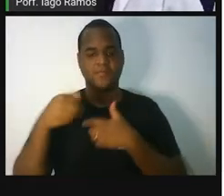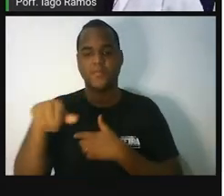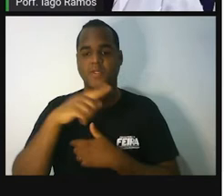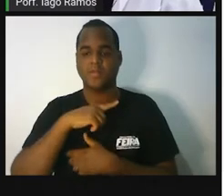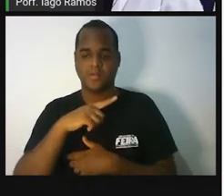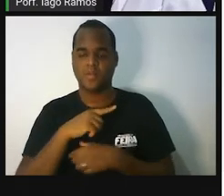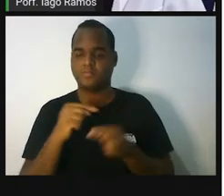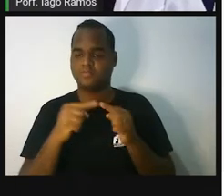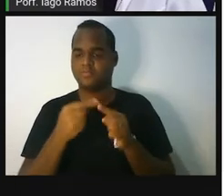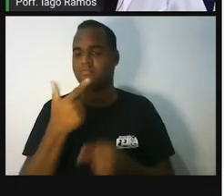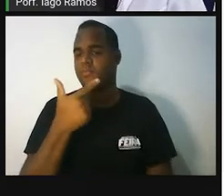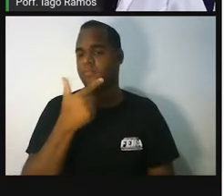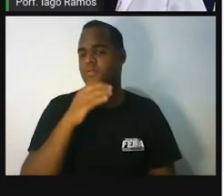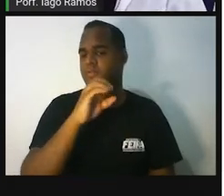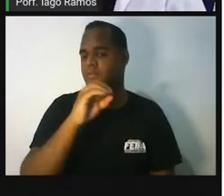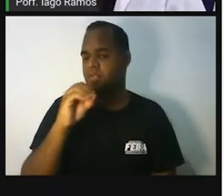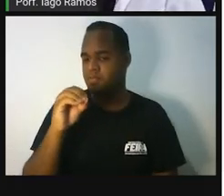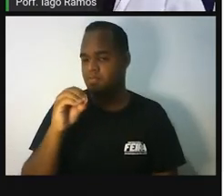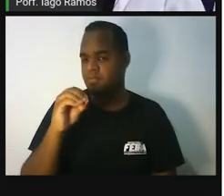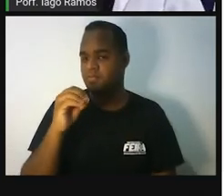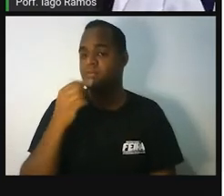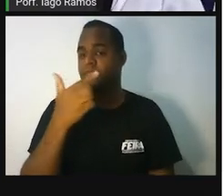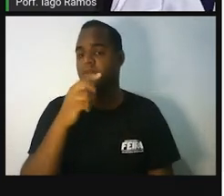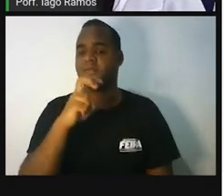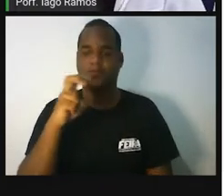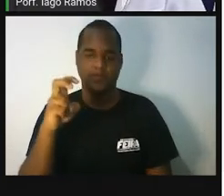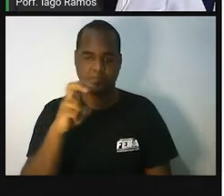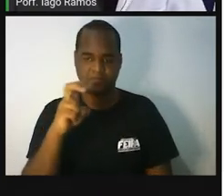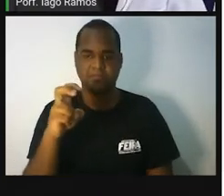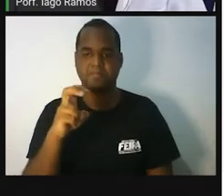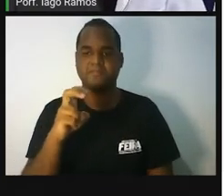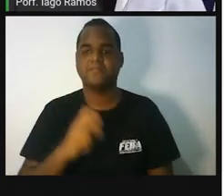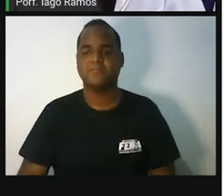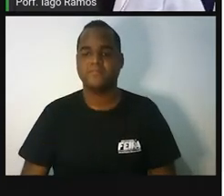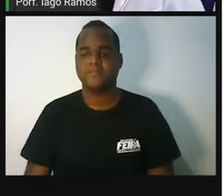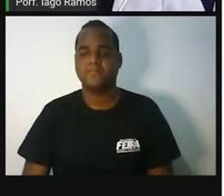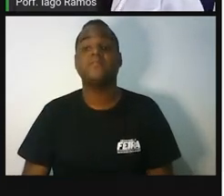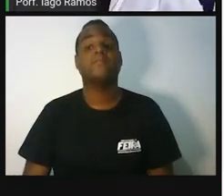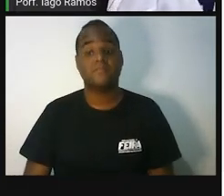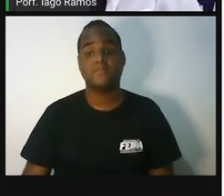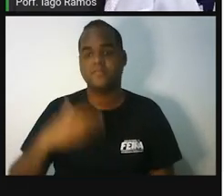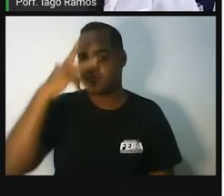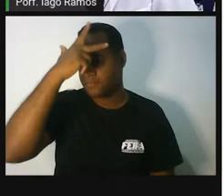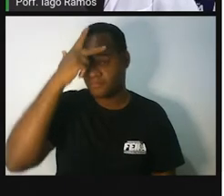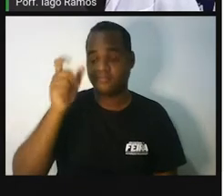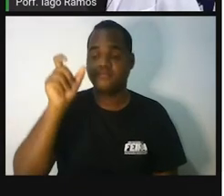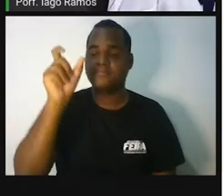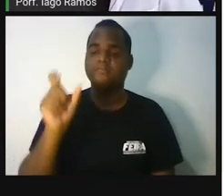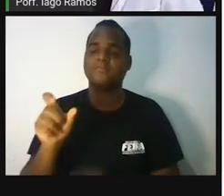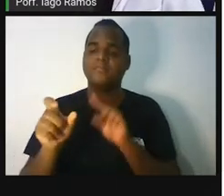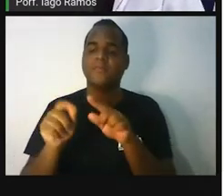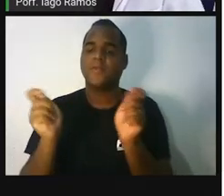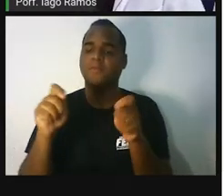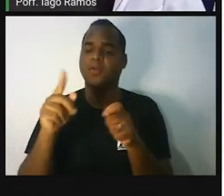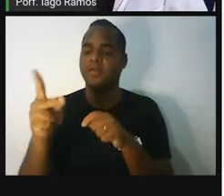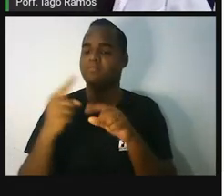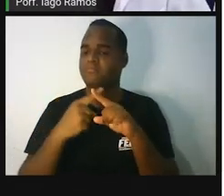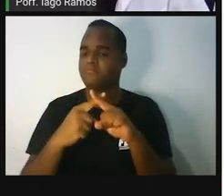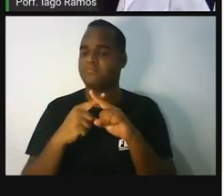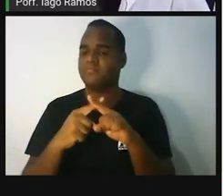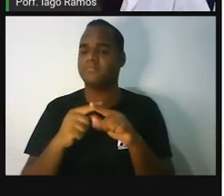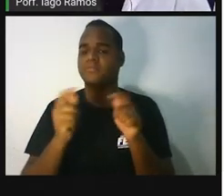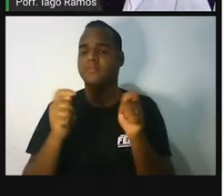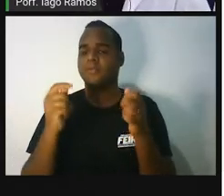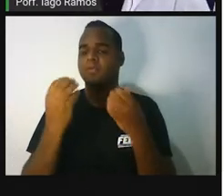200, 255. A pessoa vai multiplicar